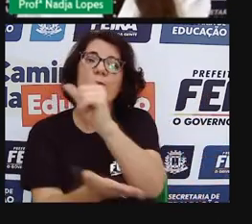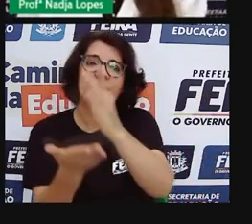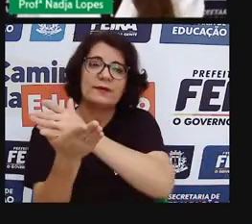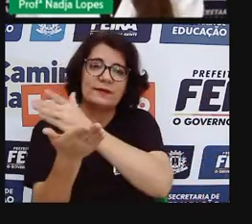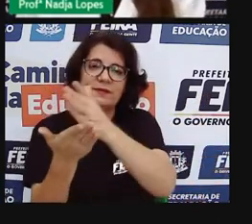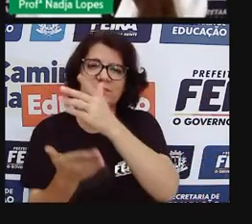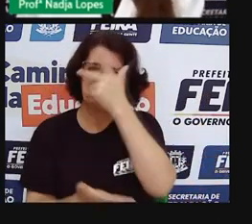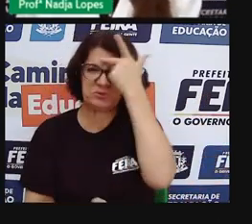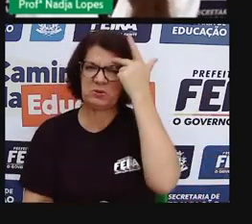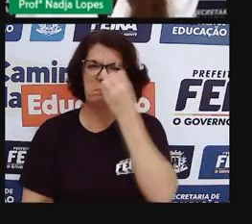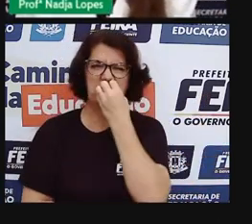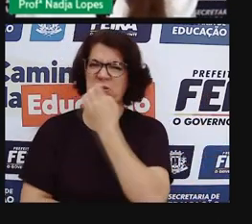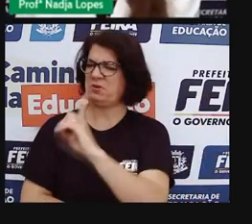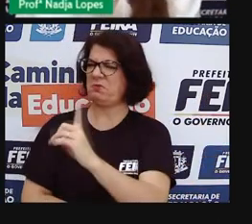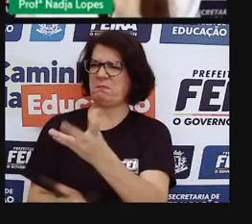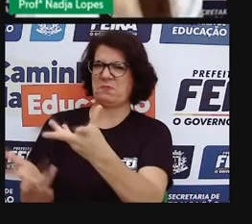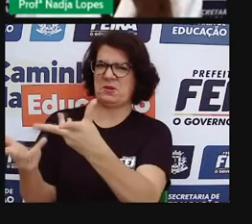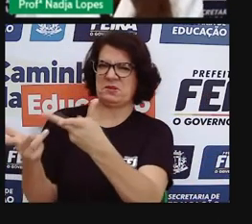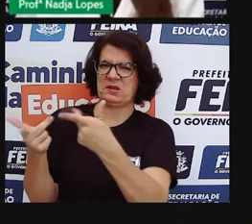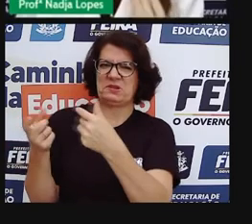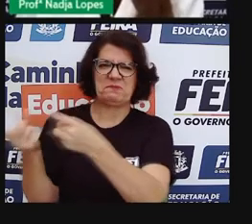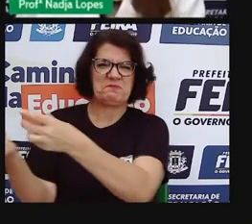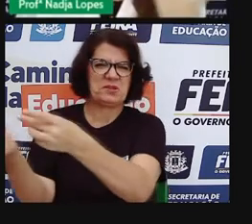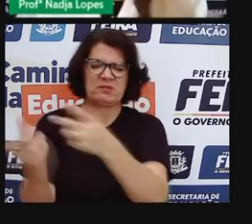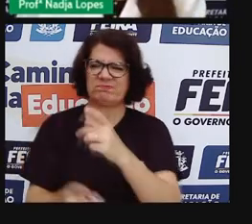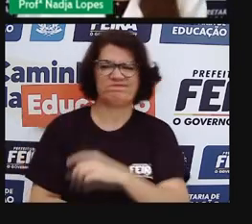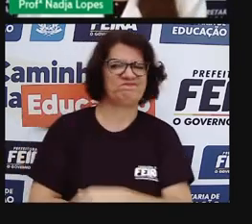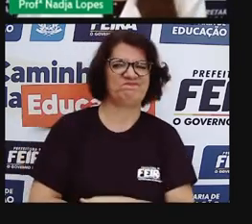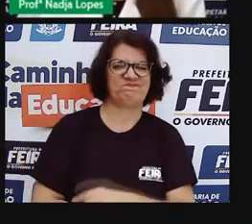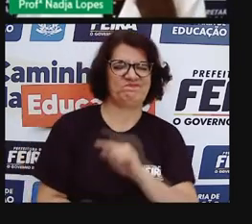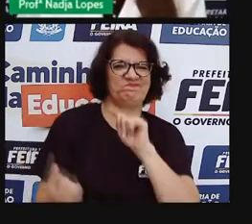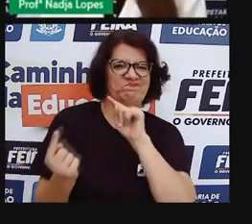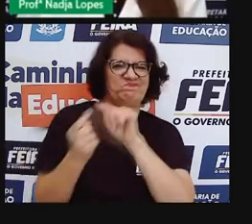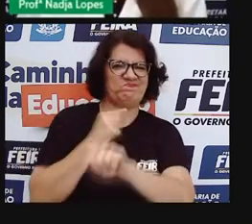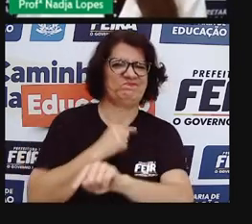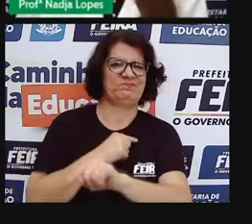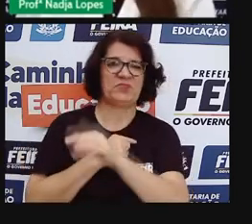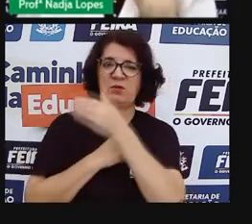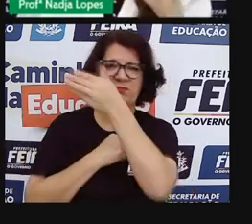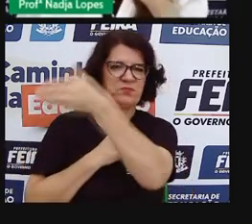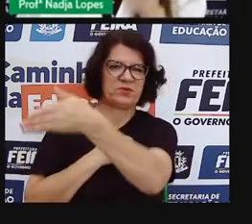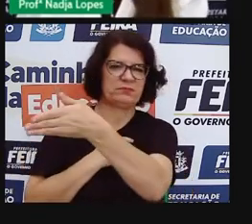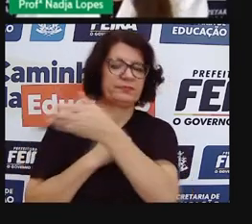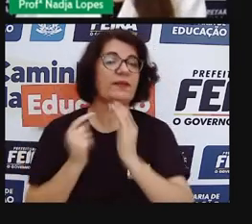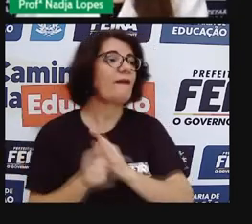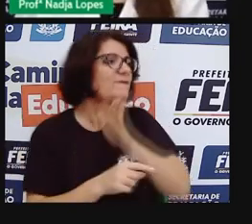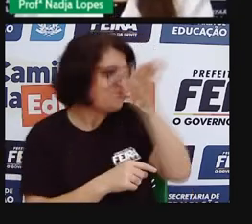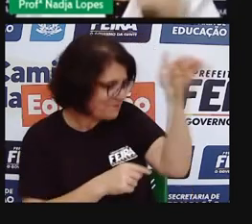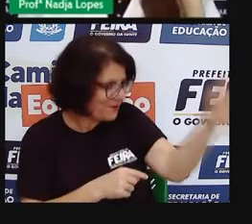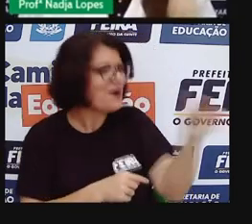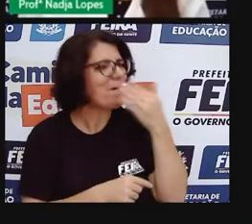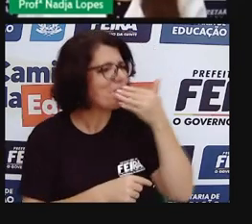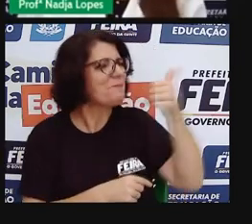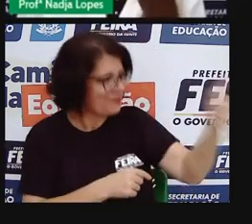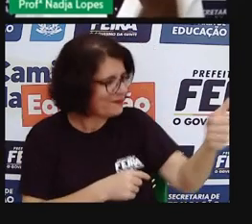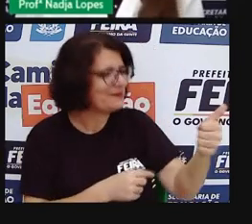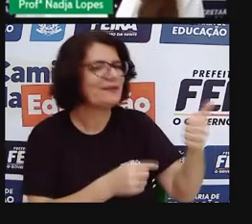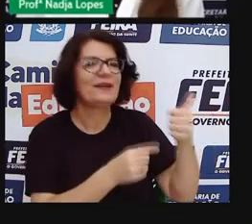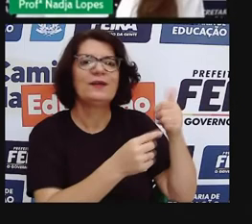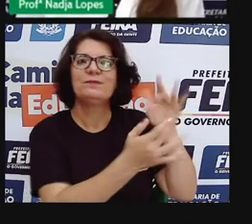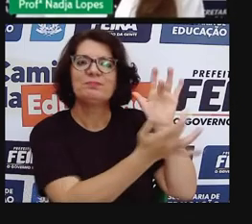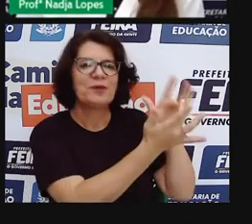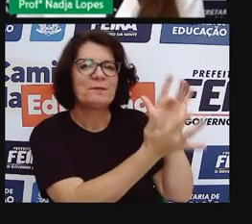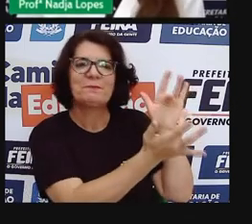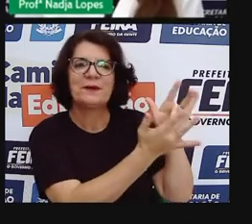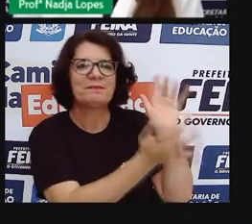se interessa mais, mas tem outros locais que nos atrai de alguma forma? Então, aí tá mostrando, ó, pra você que é feirante,